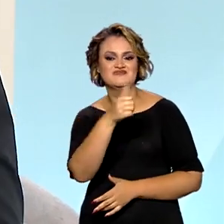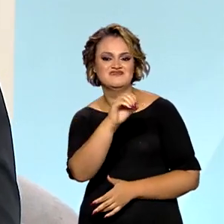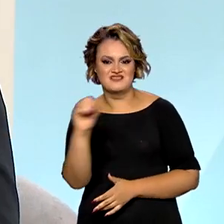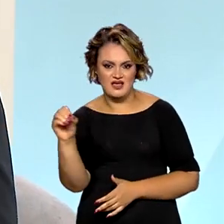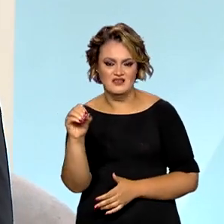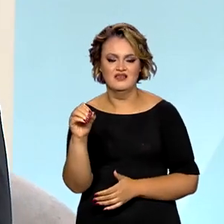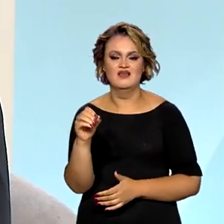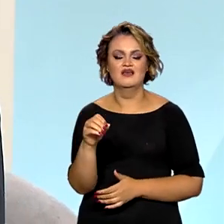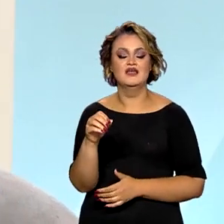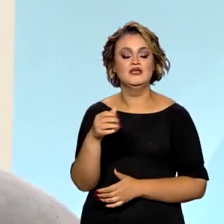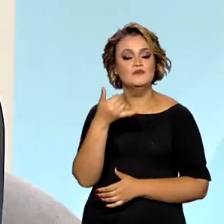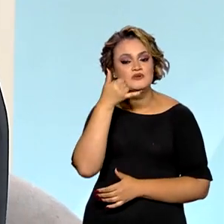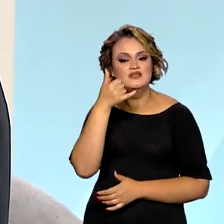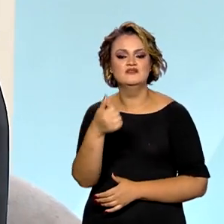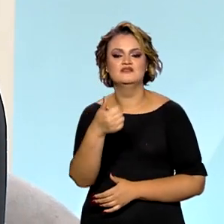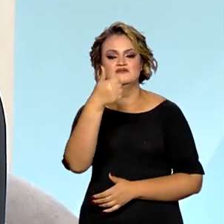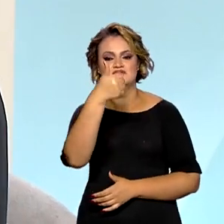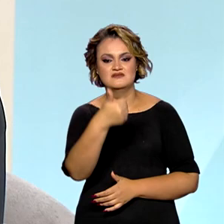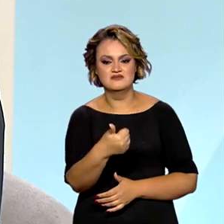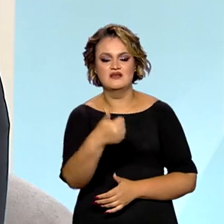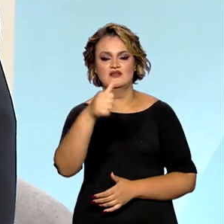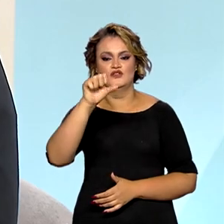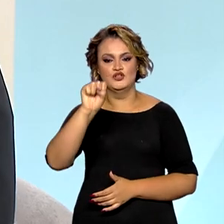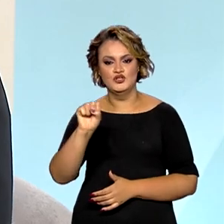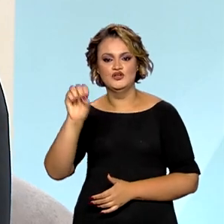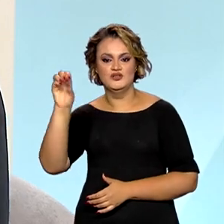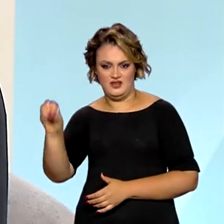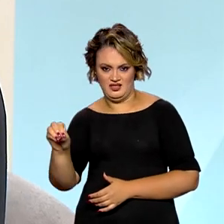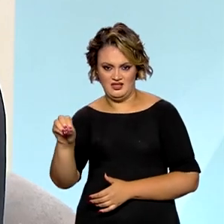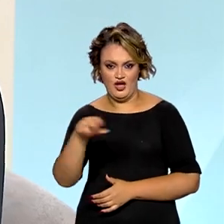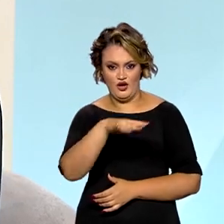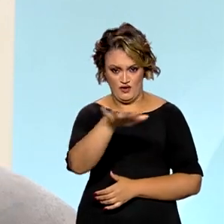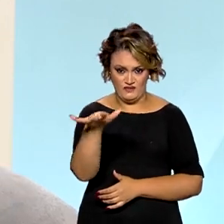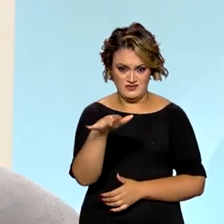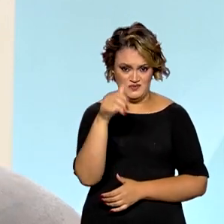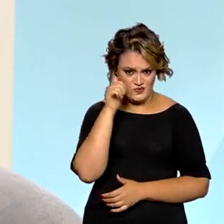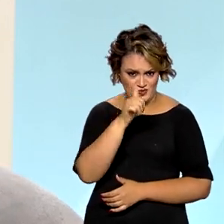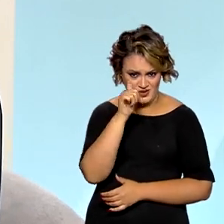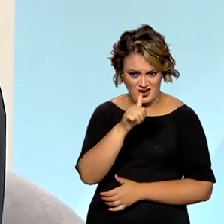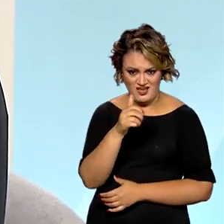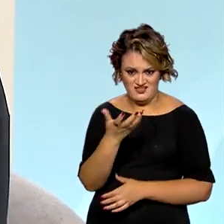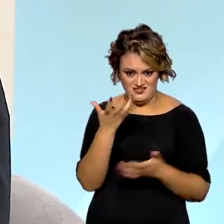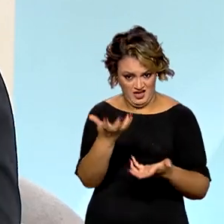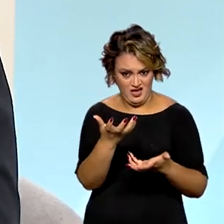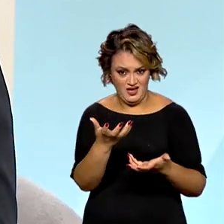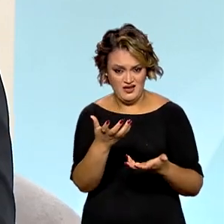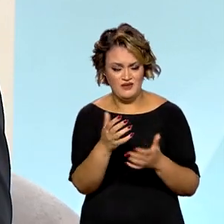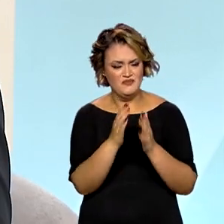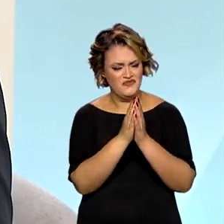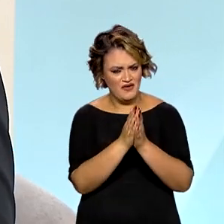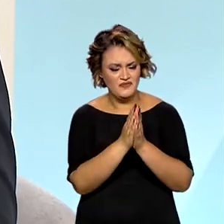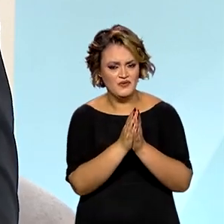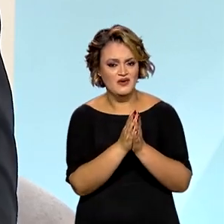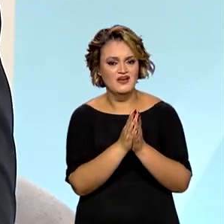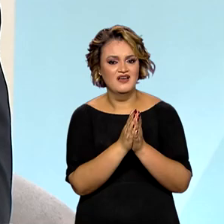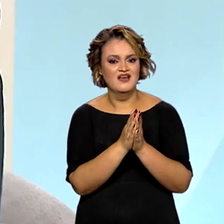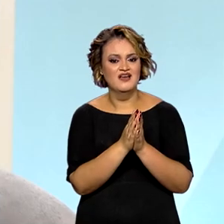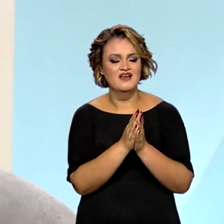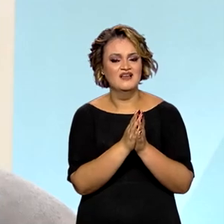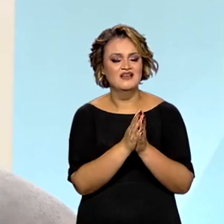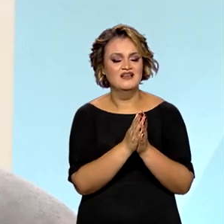Mas o Ligue 180. Então, para as mulheres que estão aqui, espectadoras, que quiserem, por gentileza,